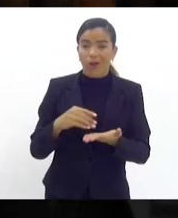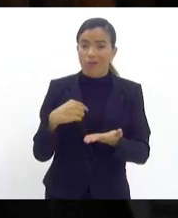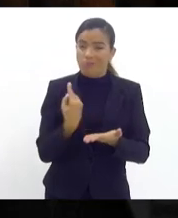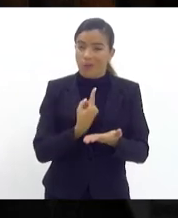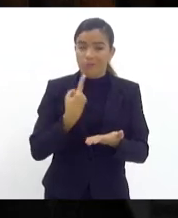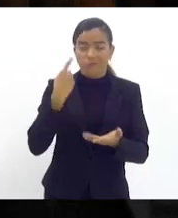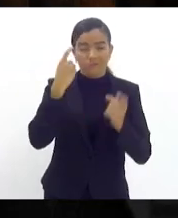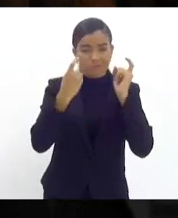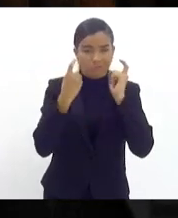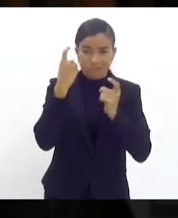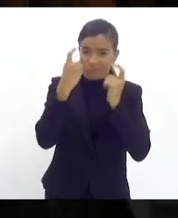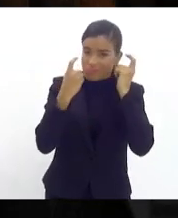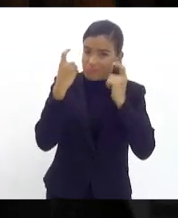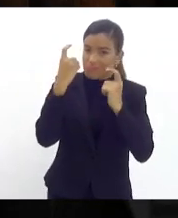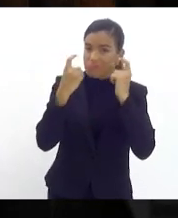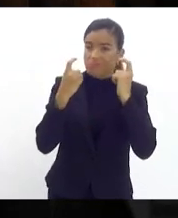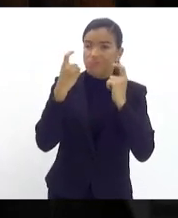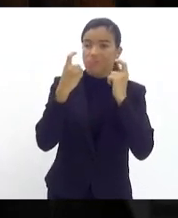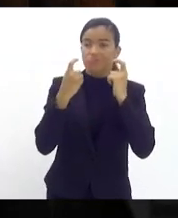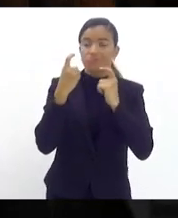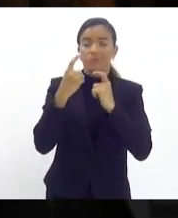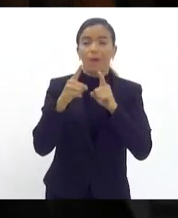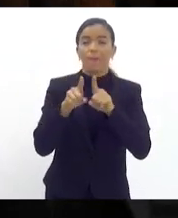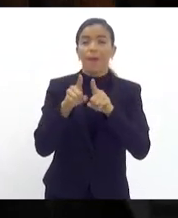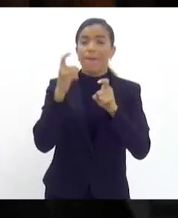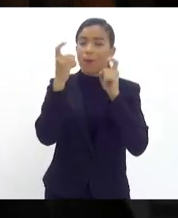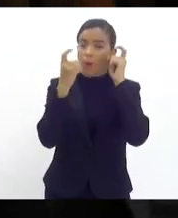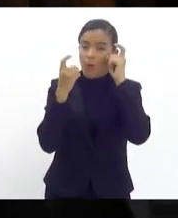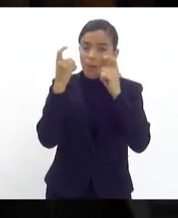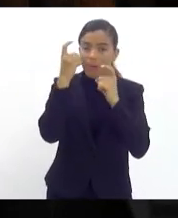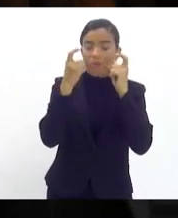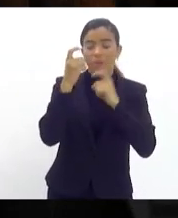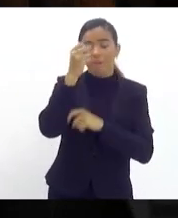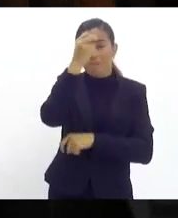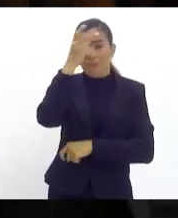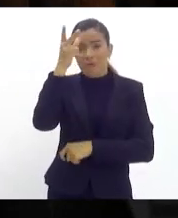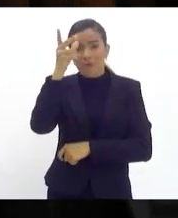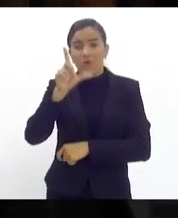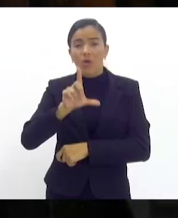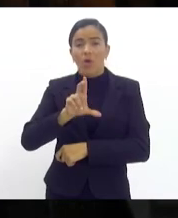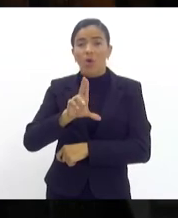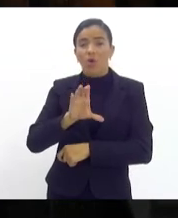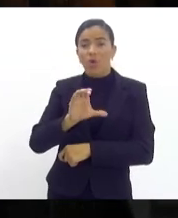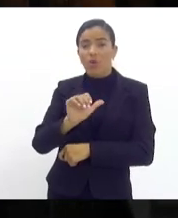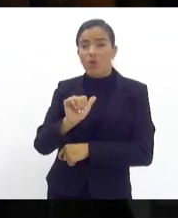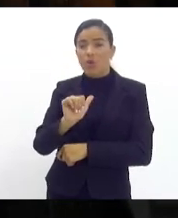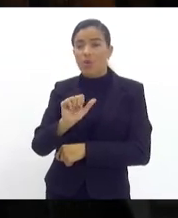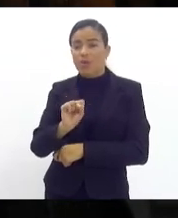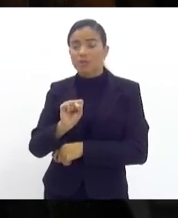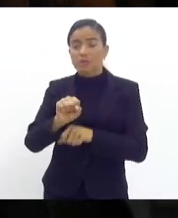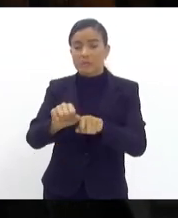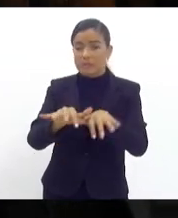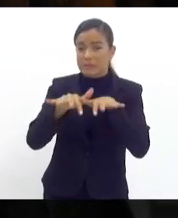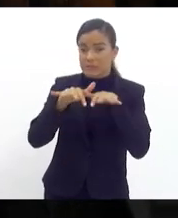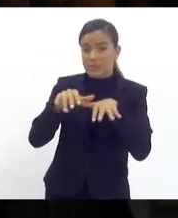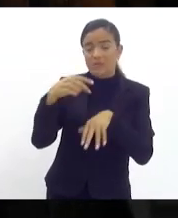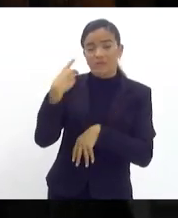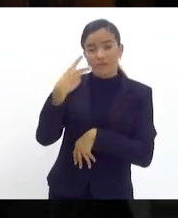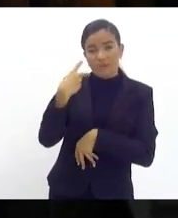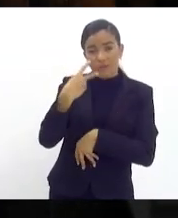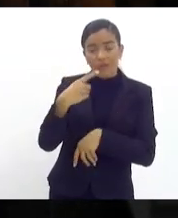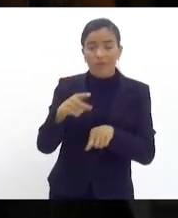preocupação a preocupação do prefeito Lucas a preocupação da Câmara de Vereadores a preocupação